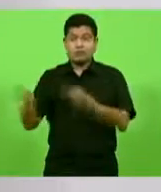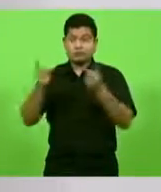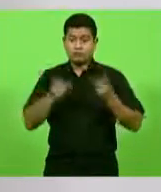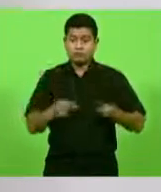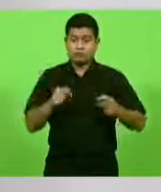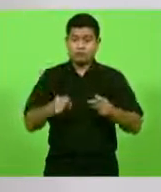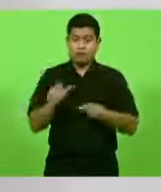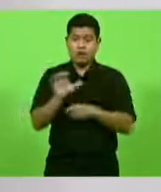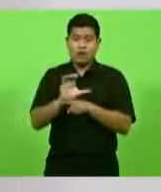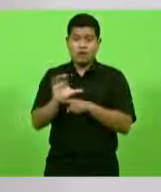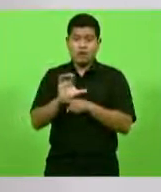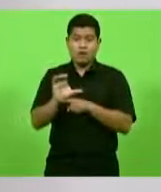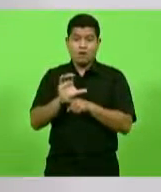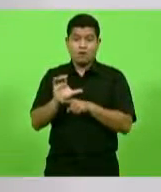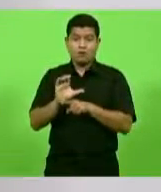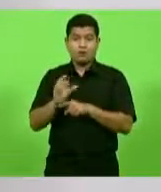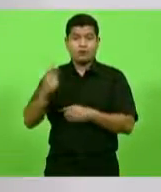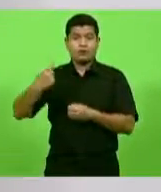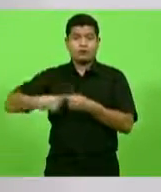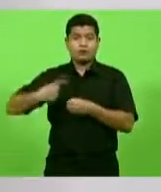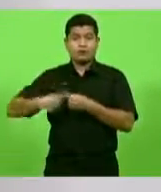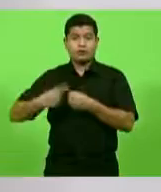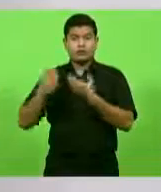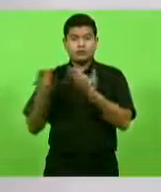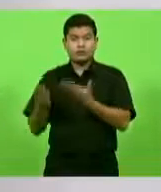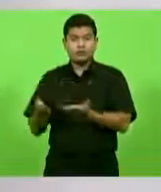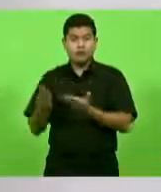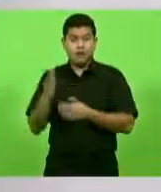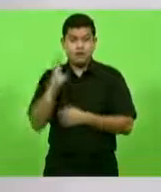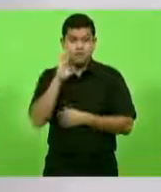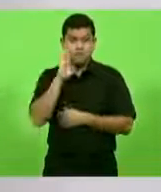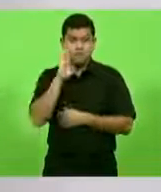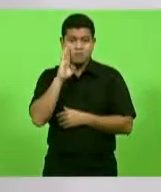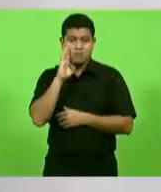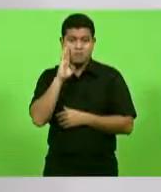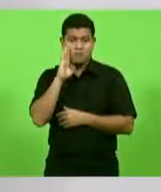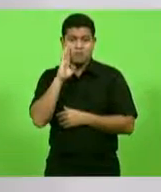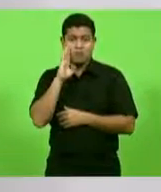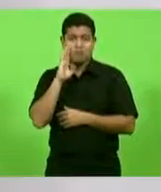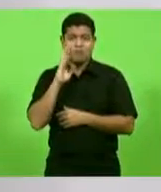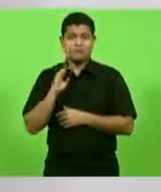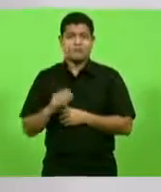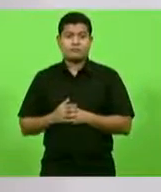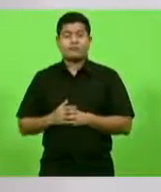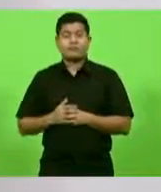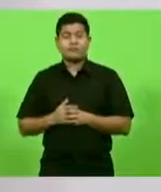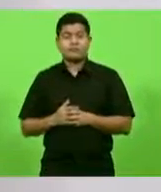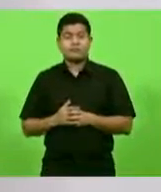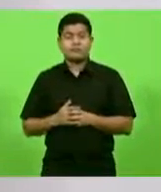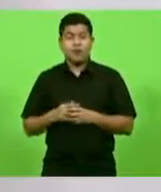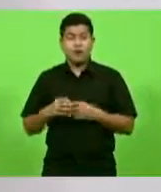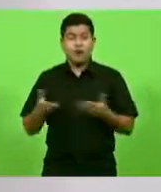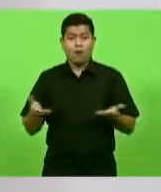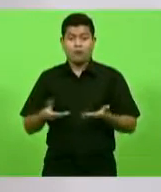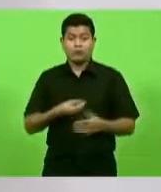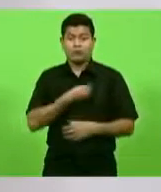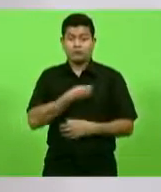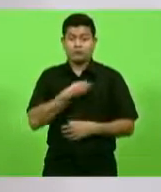Curitibano, cidade, pátria-mãe do deputado Nilson Berlanda, que estão aqui através,